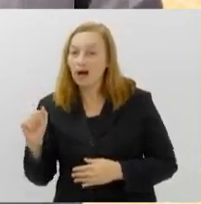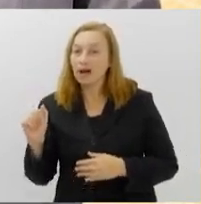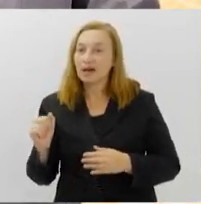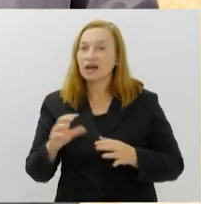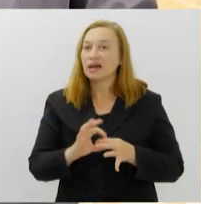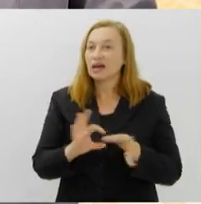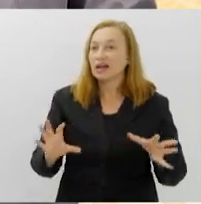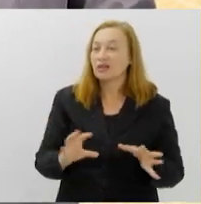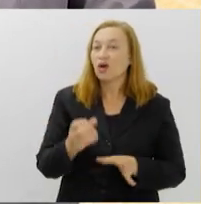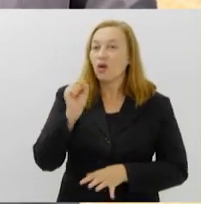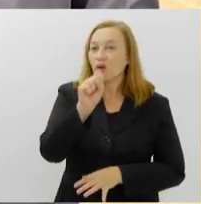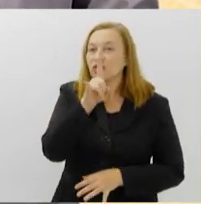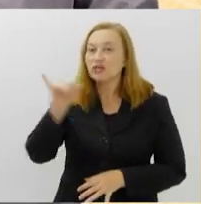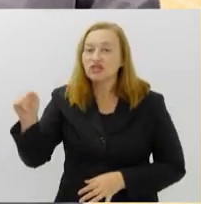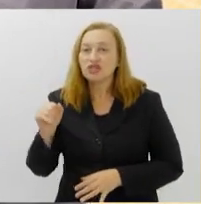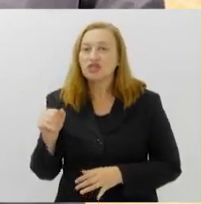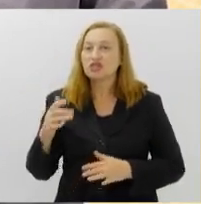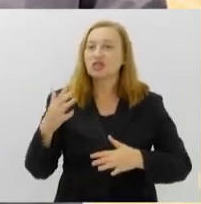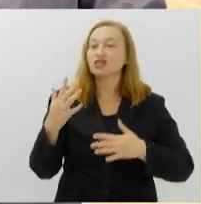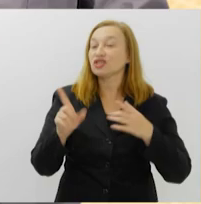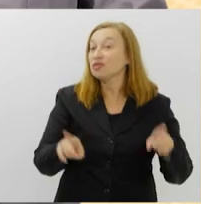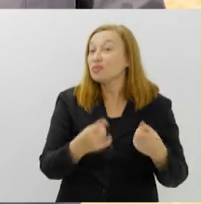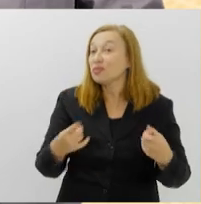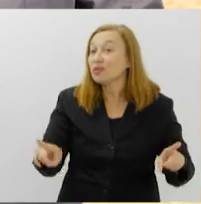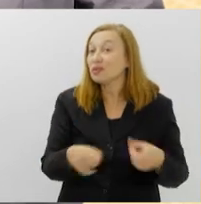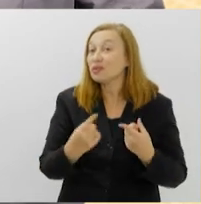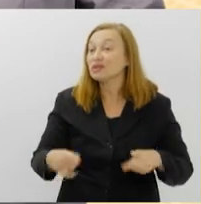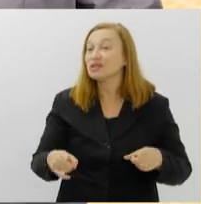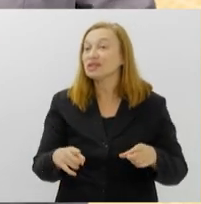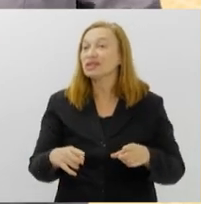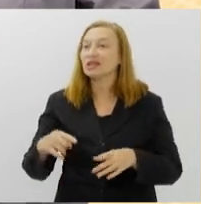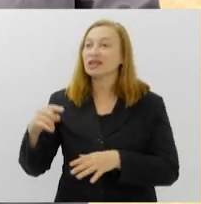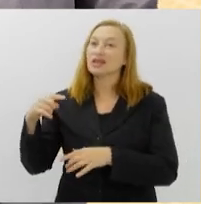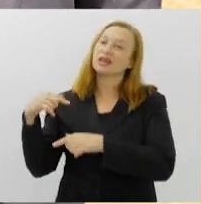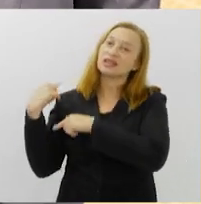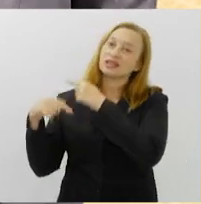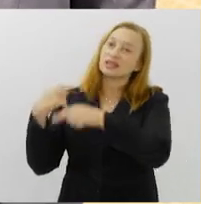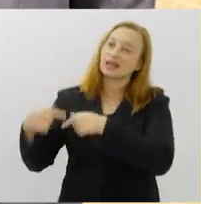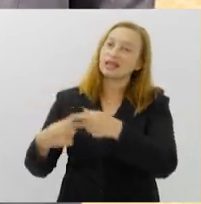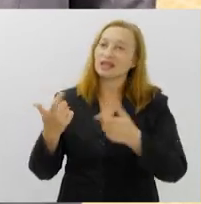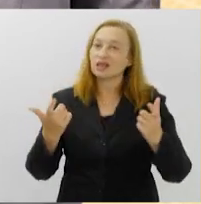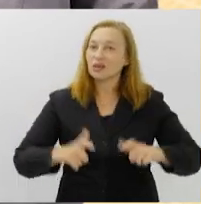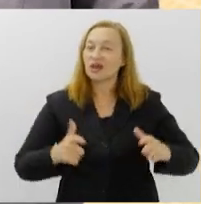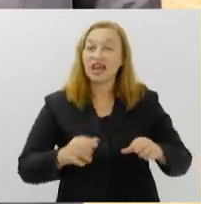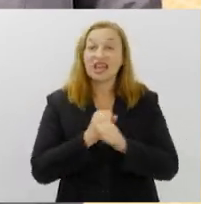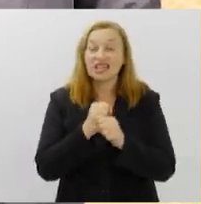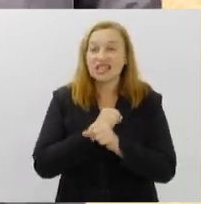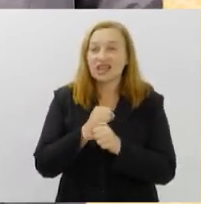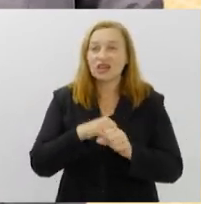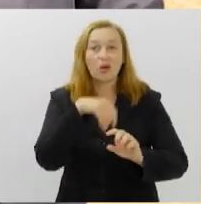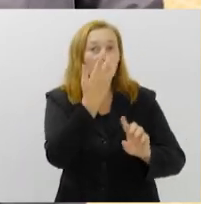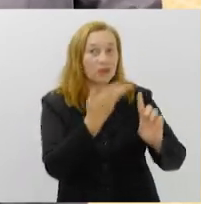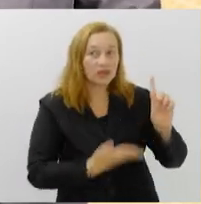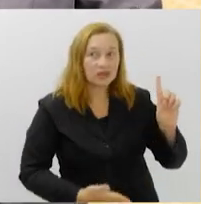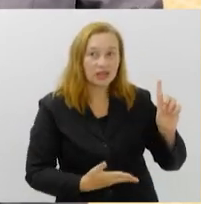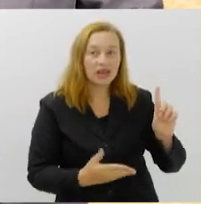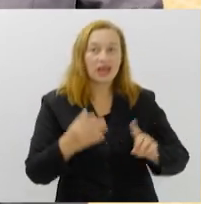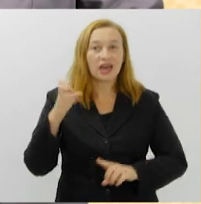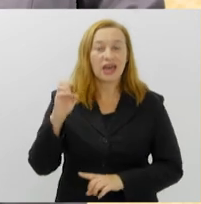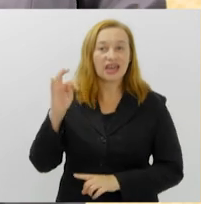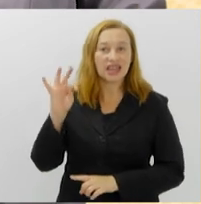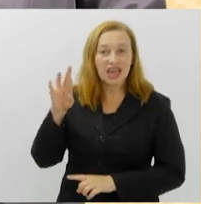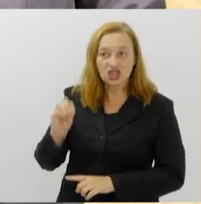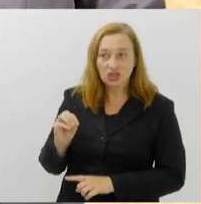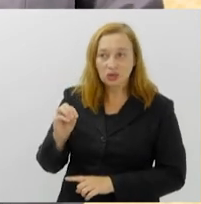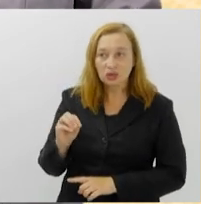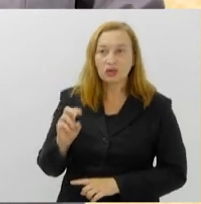com oito dias de música, cultura e ancestralidade da região. Neste ano serão homenageados Ernesto Nazaré,